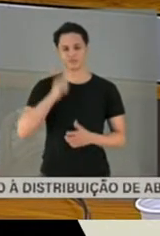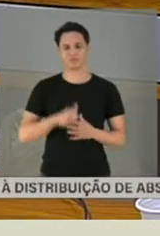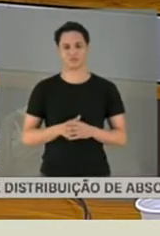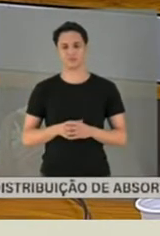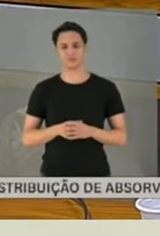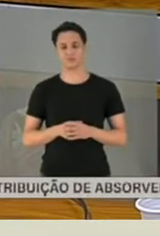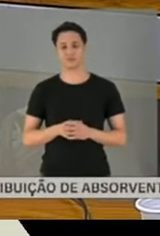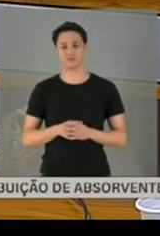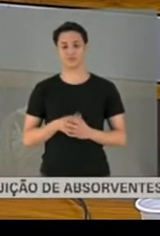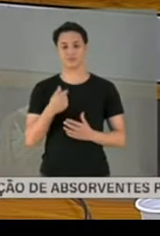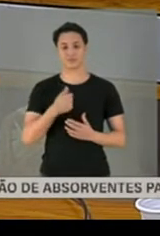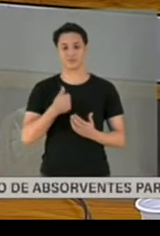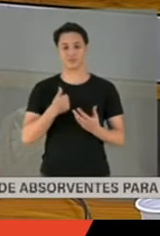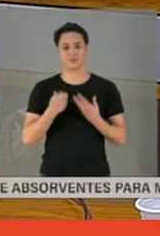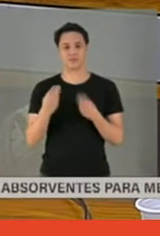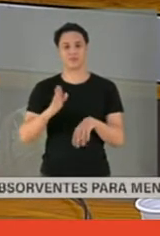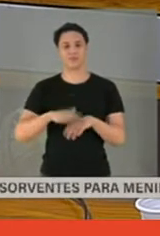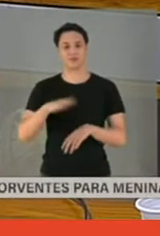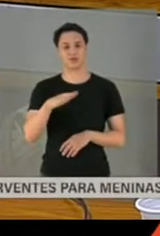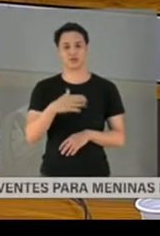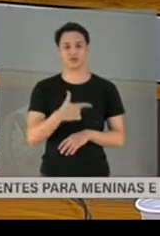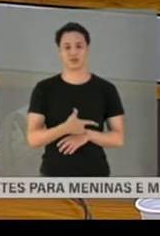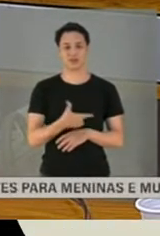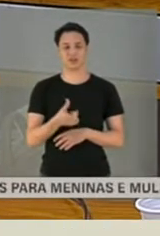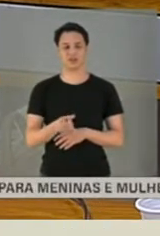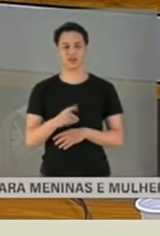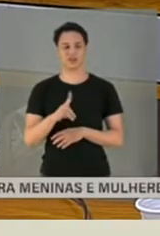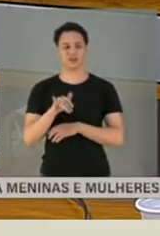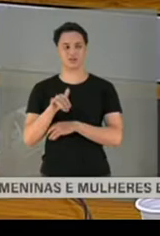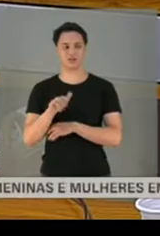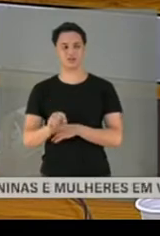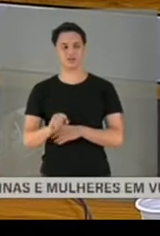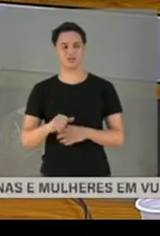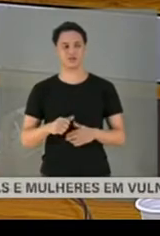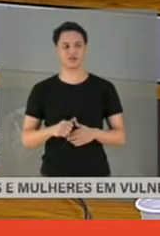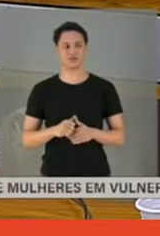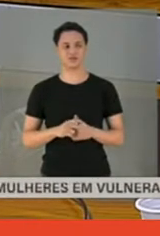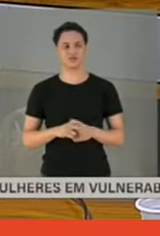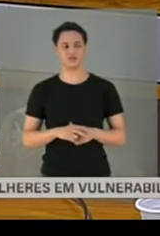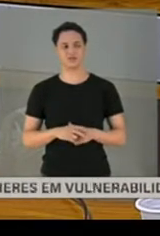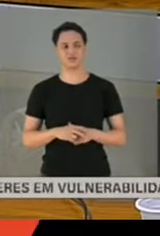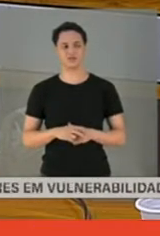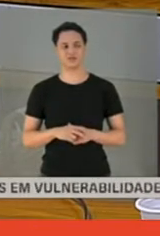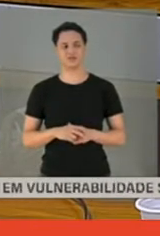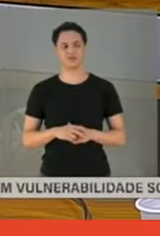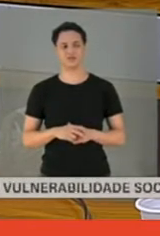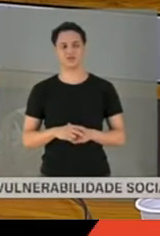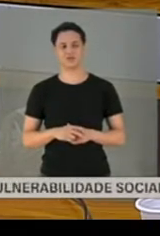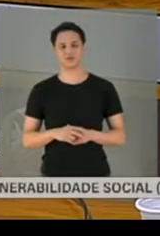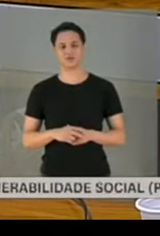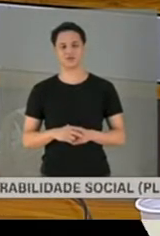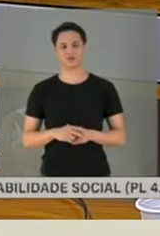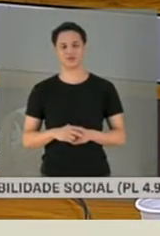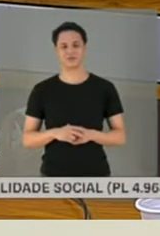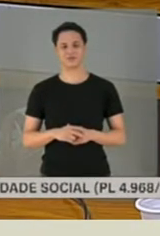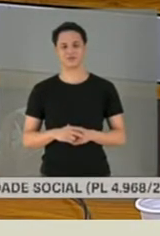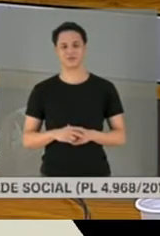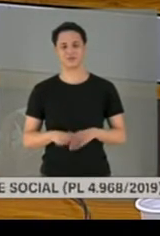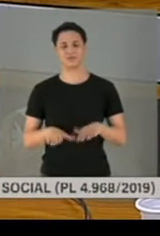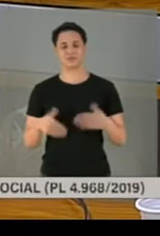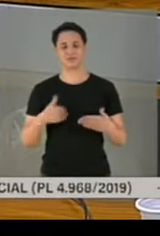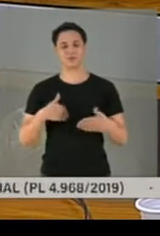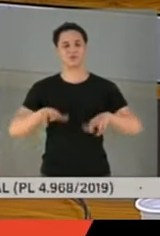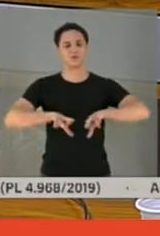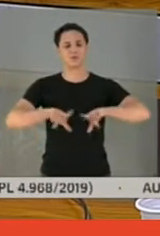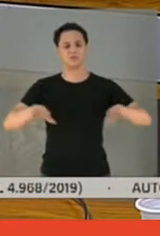ali ela passou mais 26 dias na UTI. Ela passou por vários